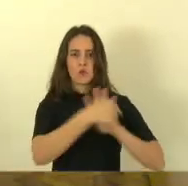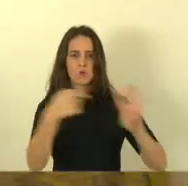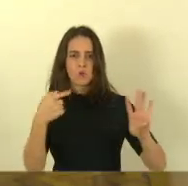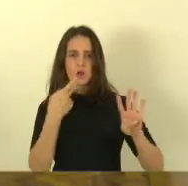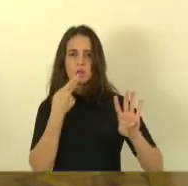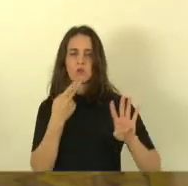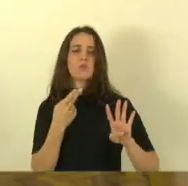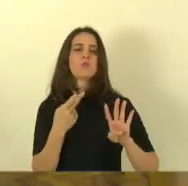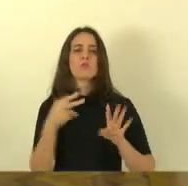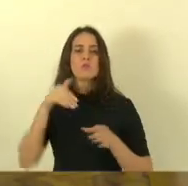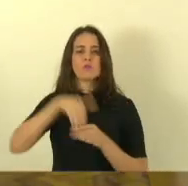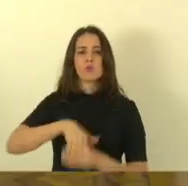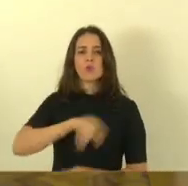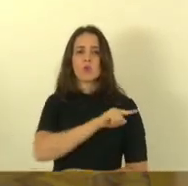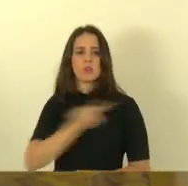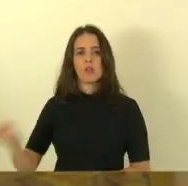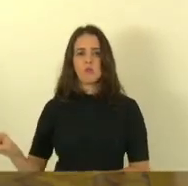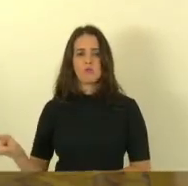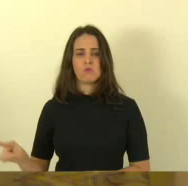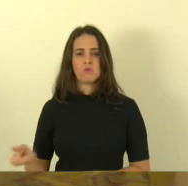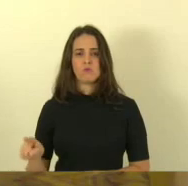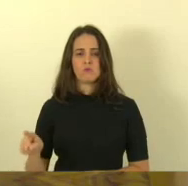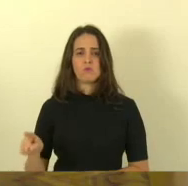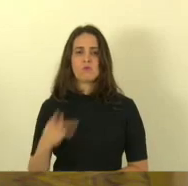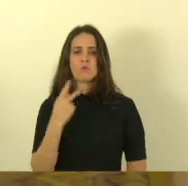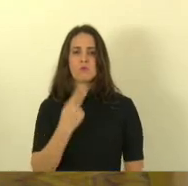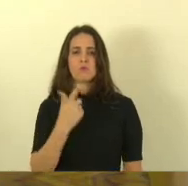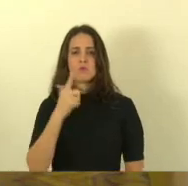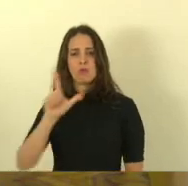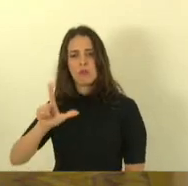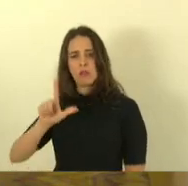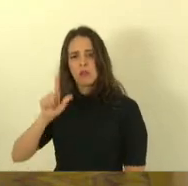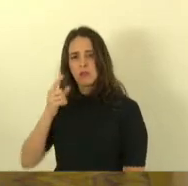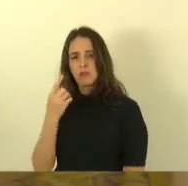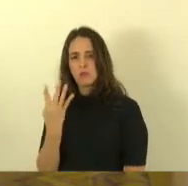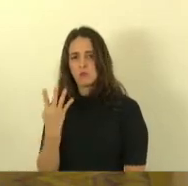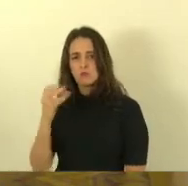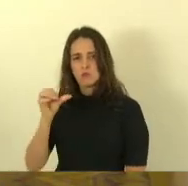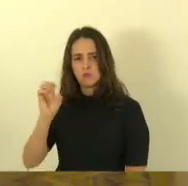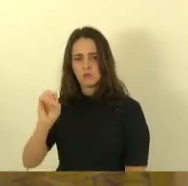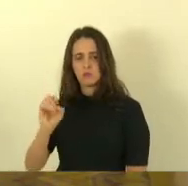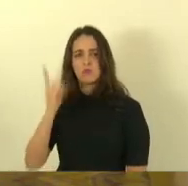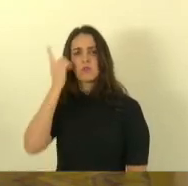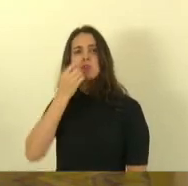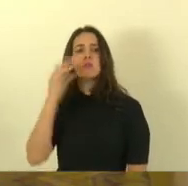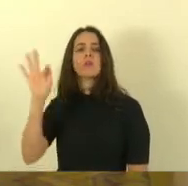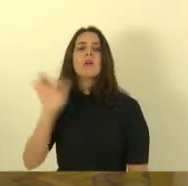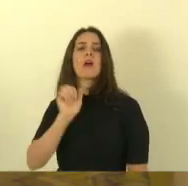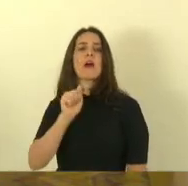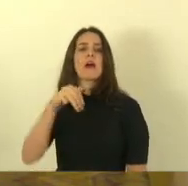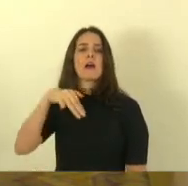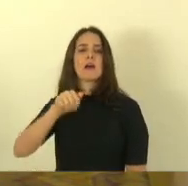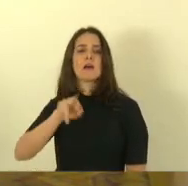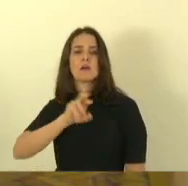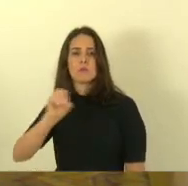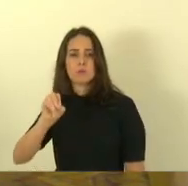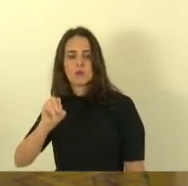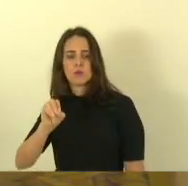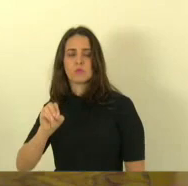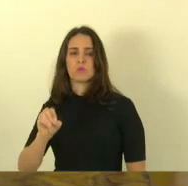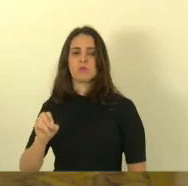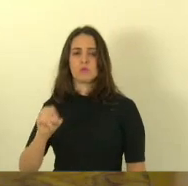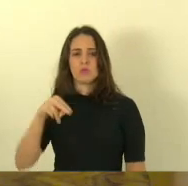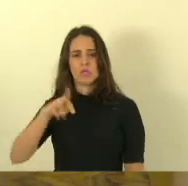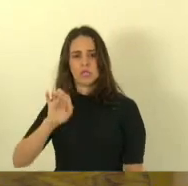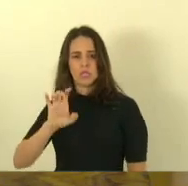contra a nossa PL 490 são eles Amaro Neto do Republicano